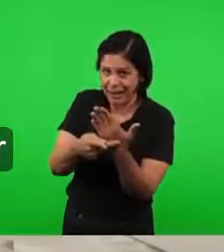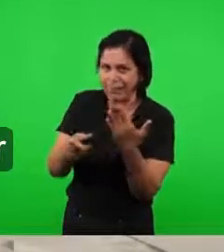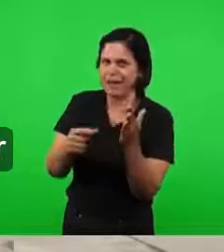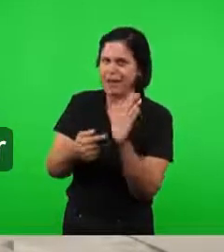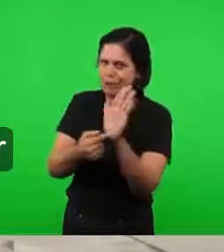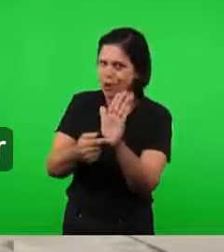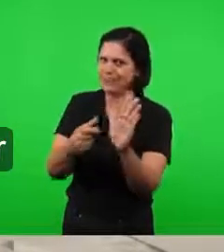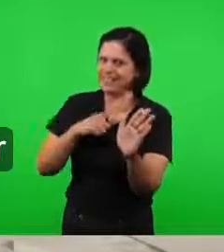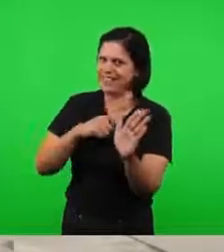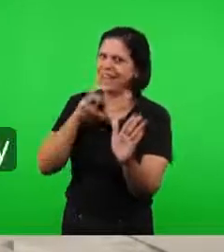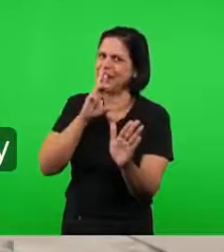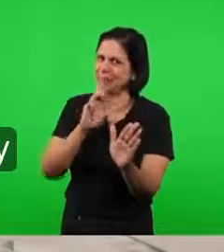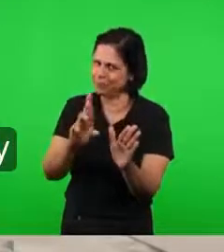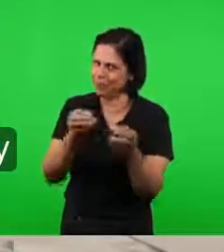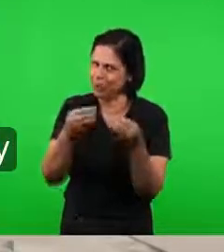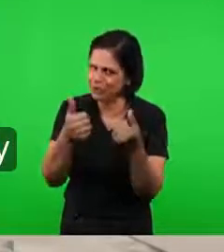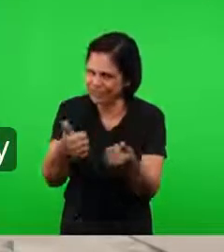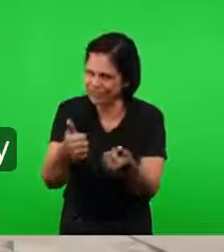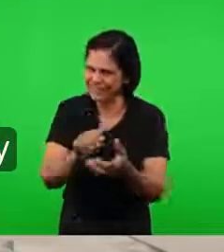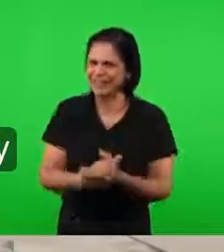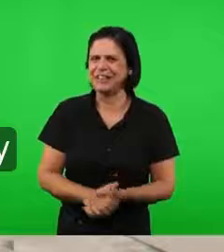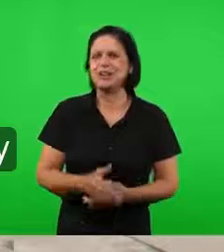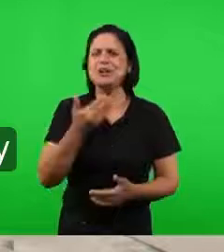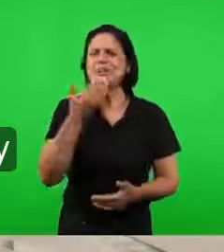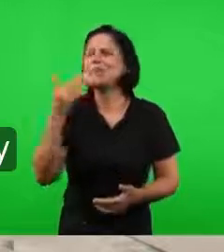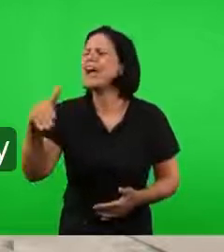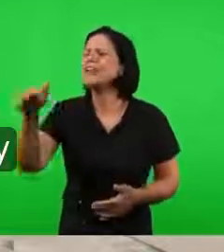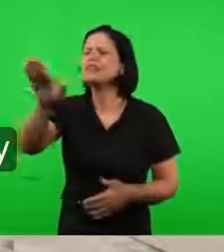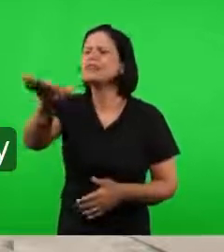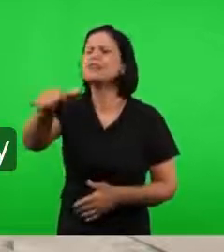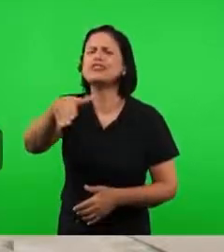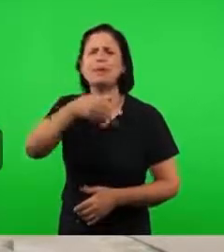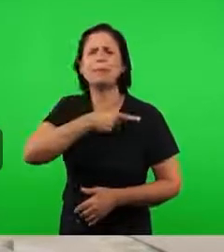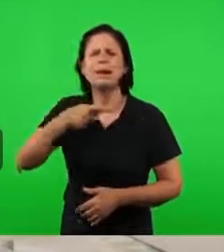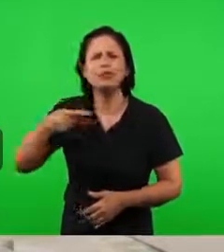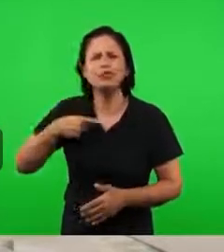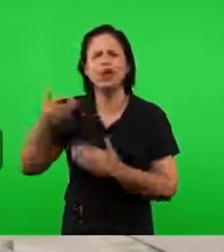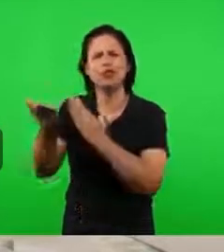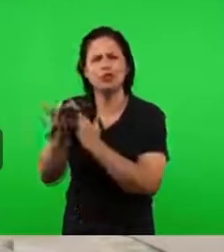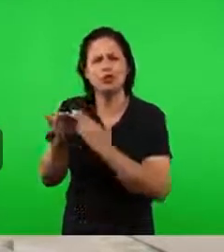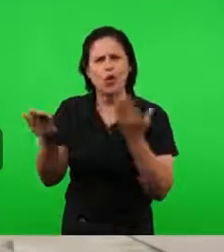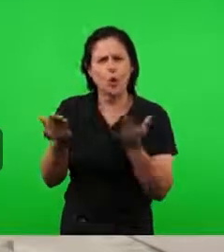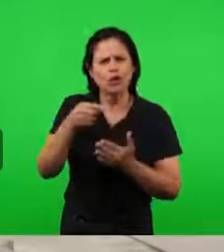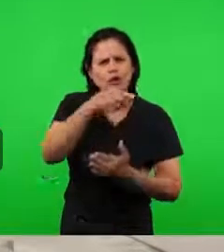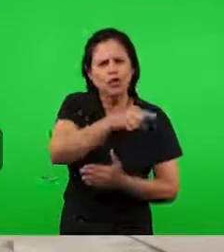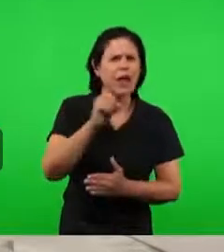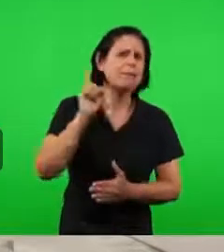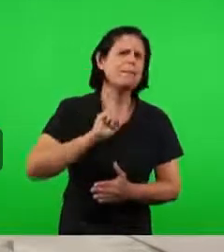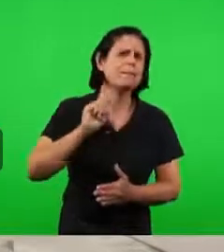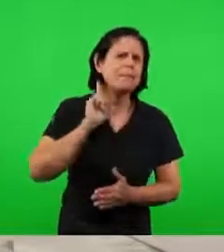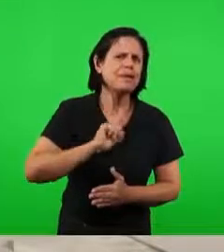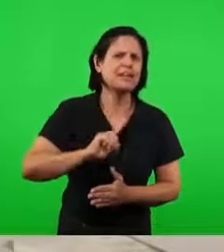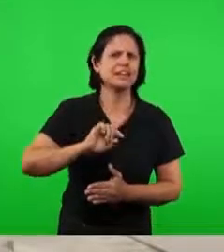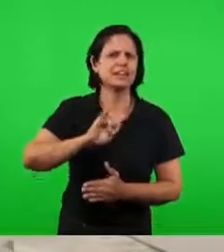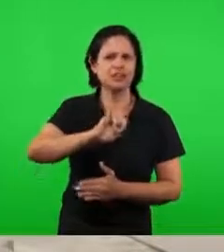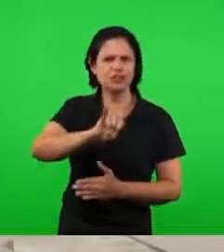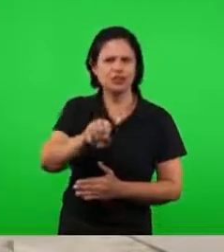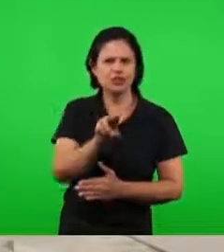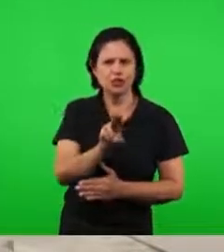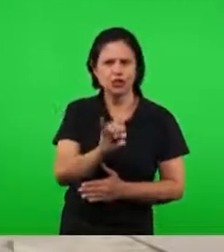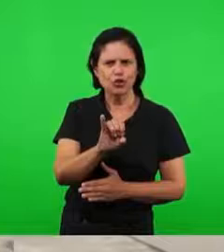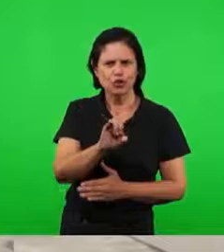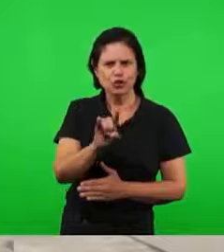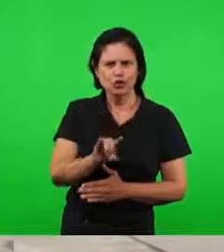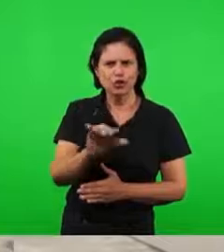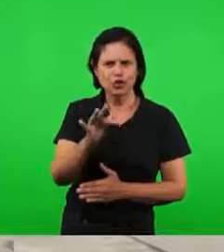cuidar disso. Passem para os seus pastores. E nós temos um grupo de irmãs hoje em Juiz de Fora, e nós estamos esperando que a partir de